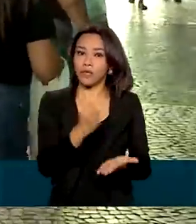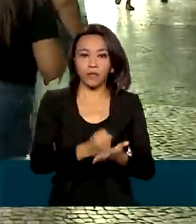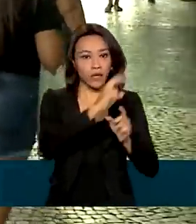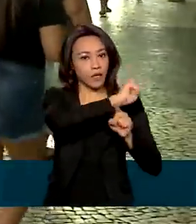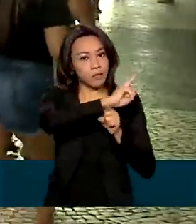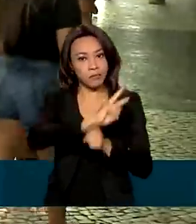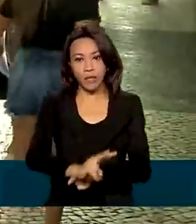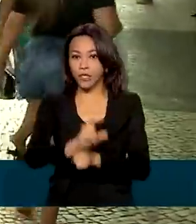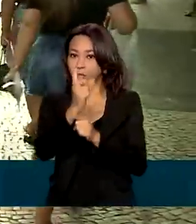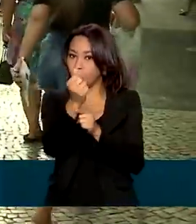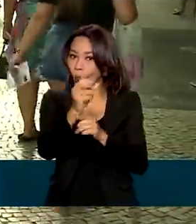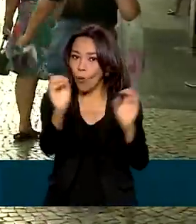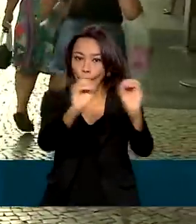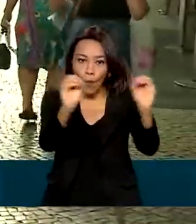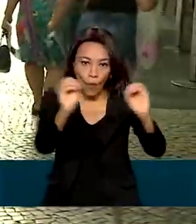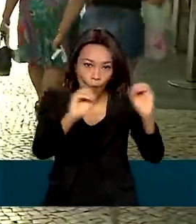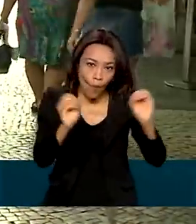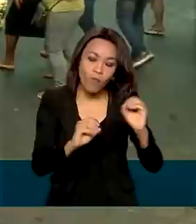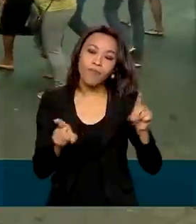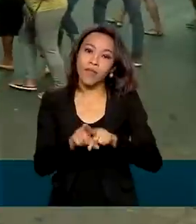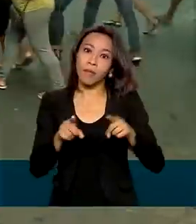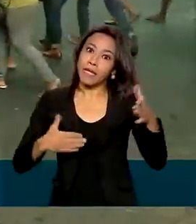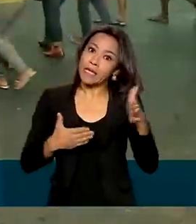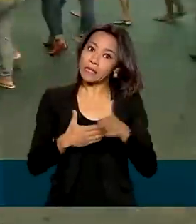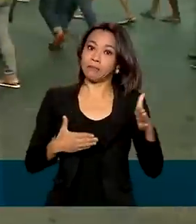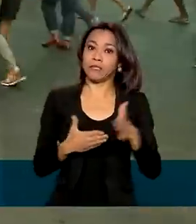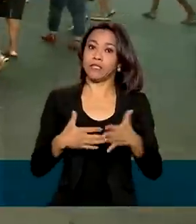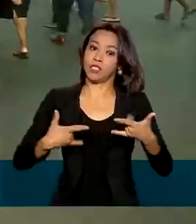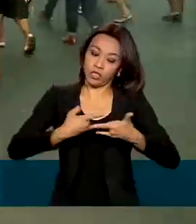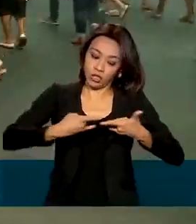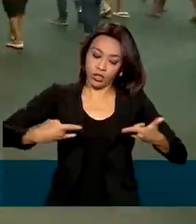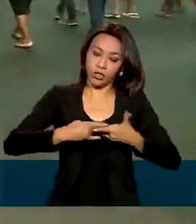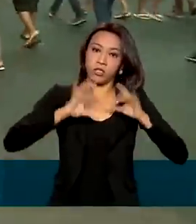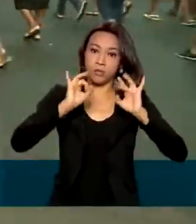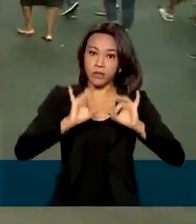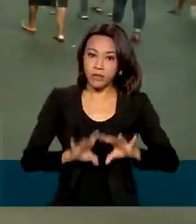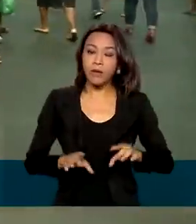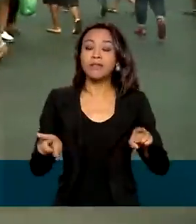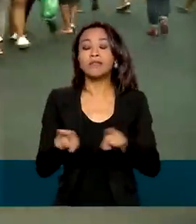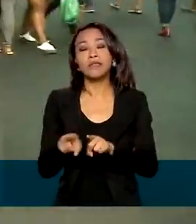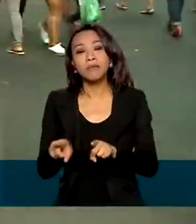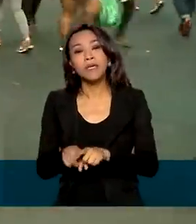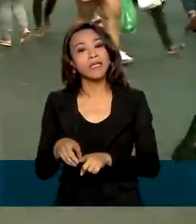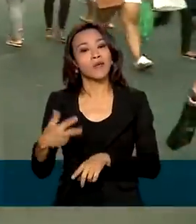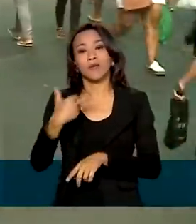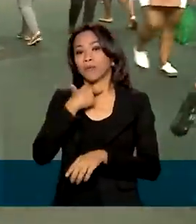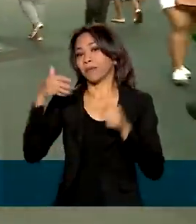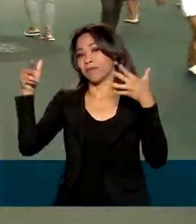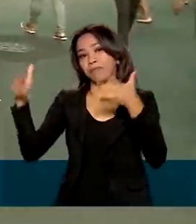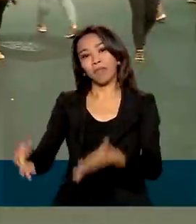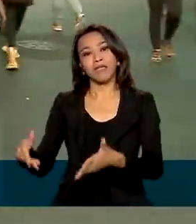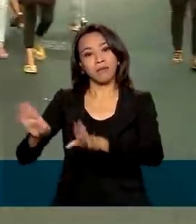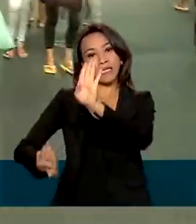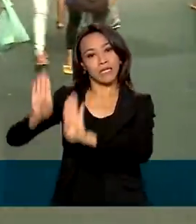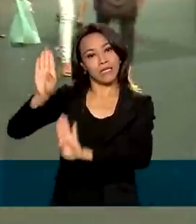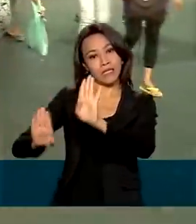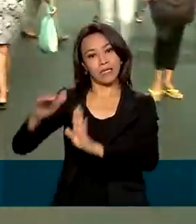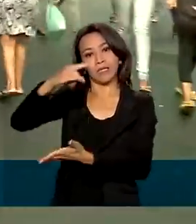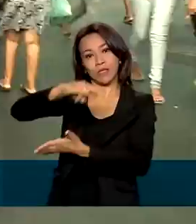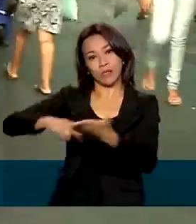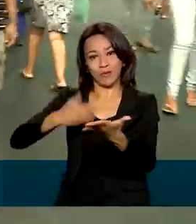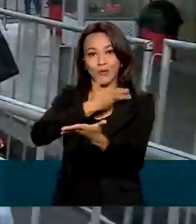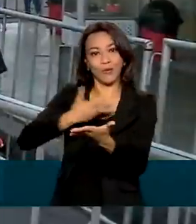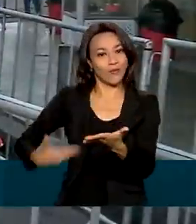e financiamentos, limite de cheque especial e ainda a participação em licitações públicas. Pode